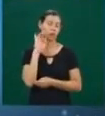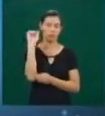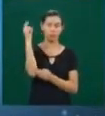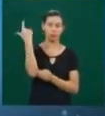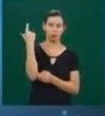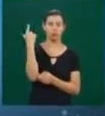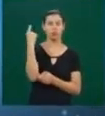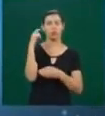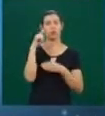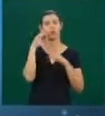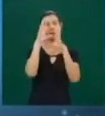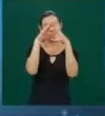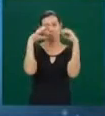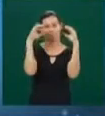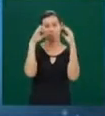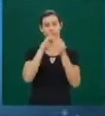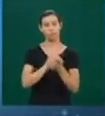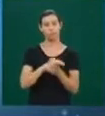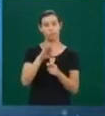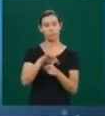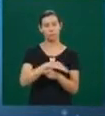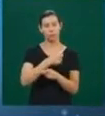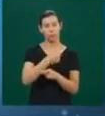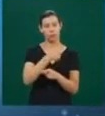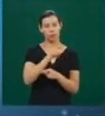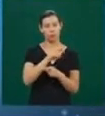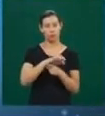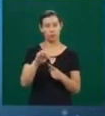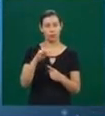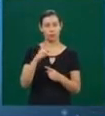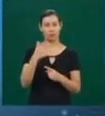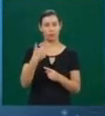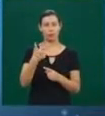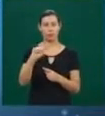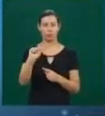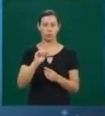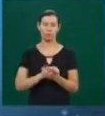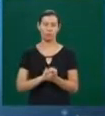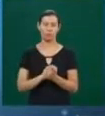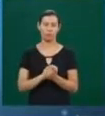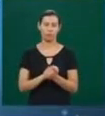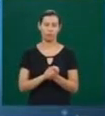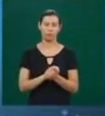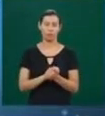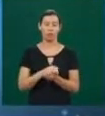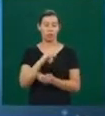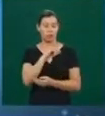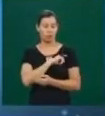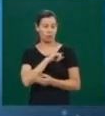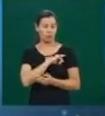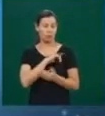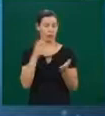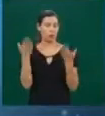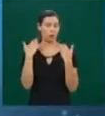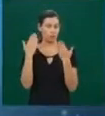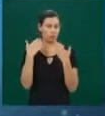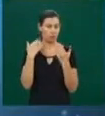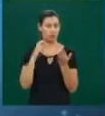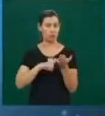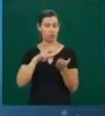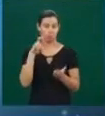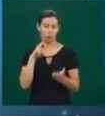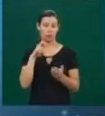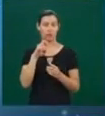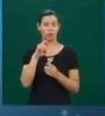sol e poucas nuvens. Mínima de 15 e máxima de 28 graus. Calor mesmo em Ituritaba. Logo cedo, os